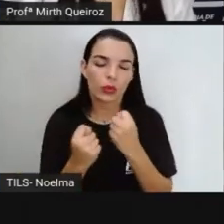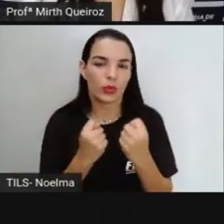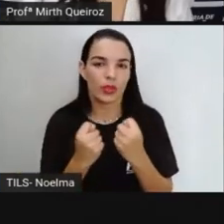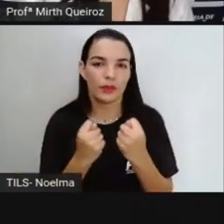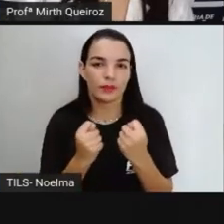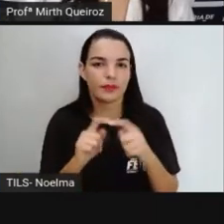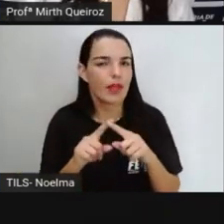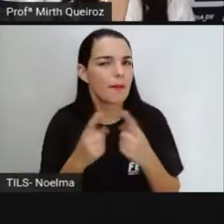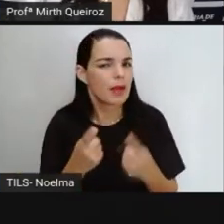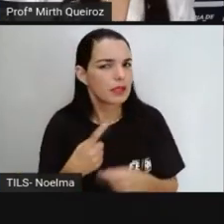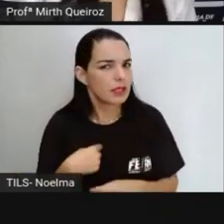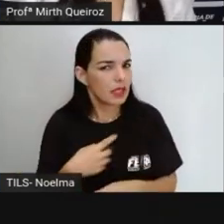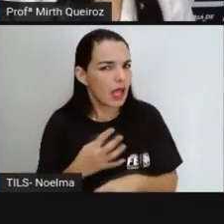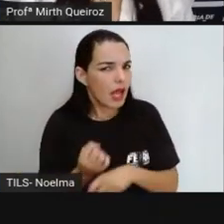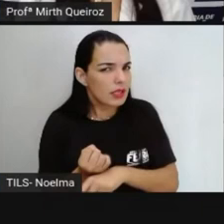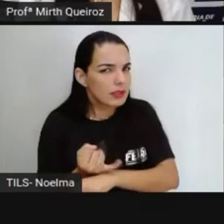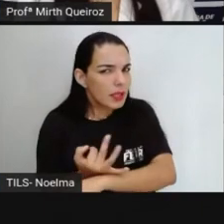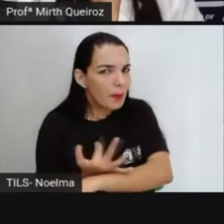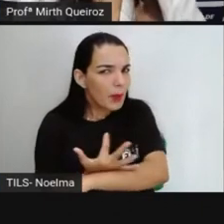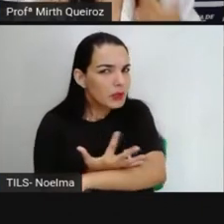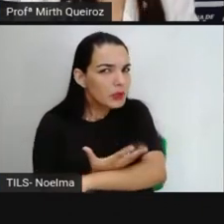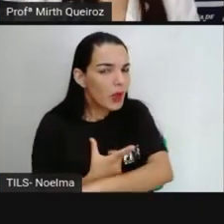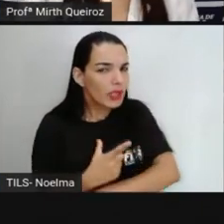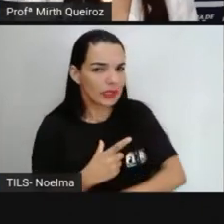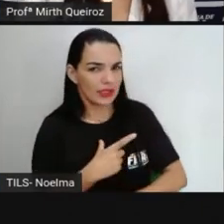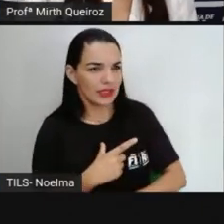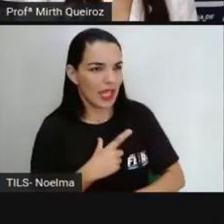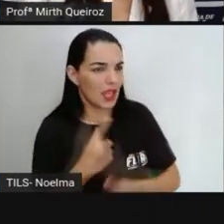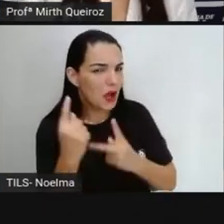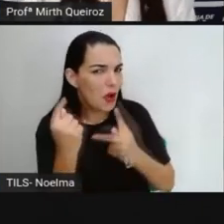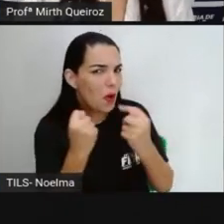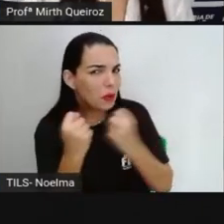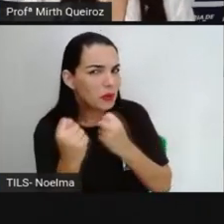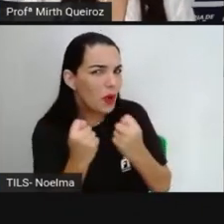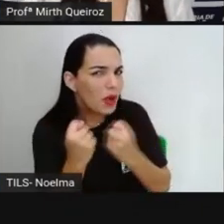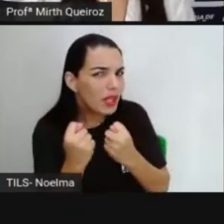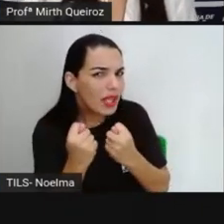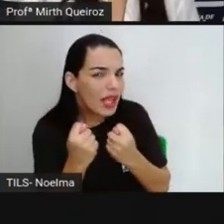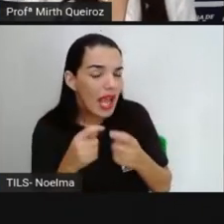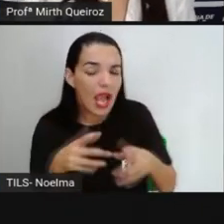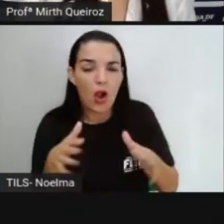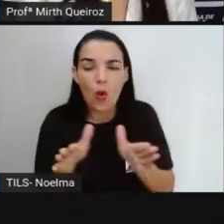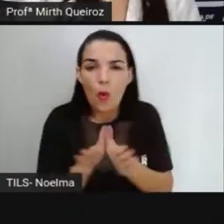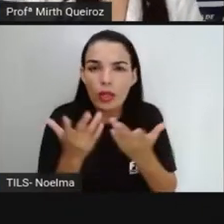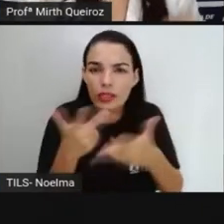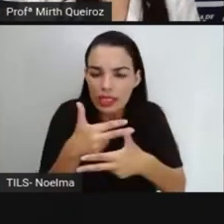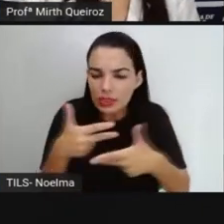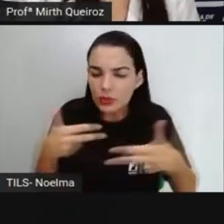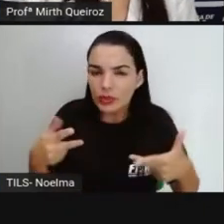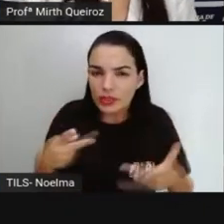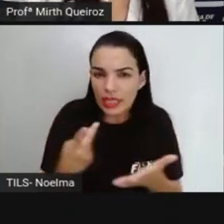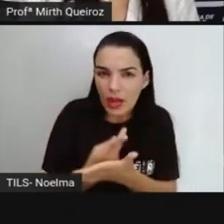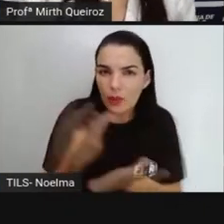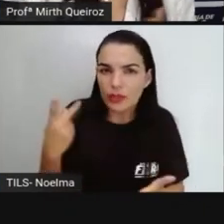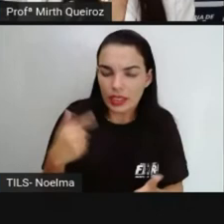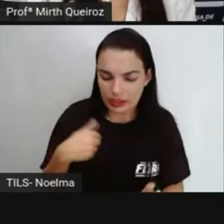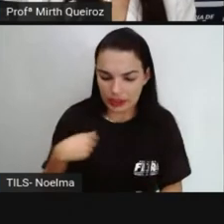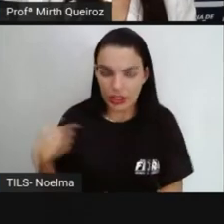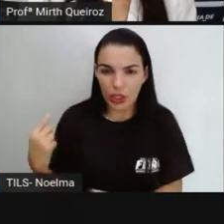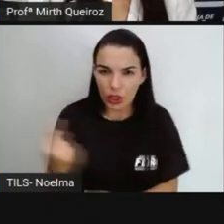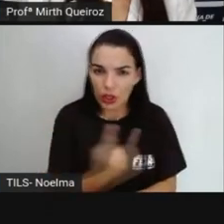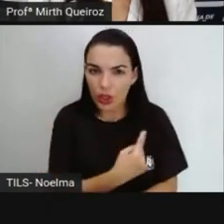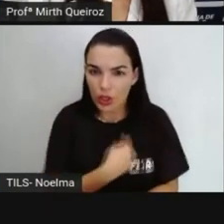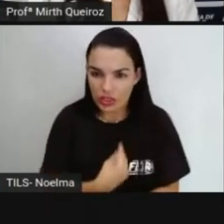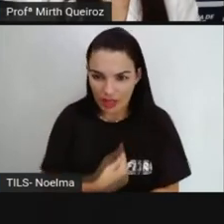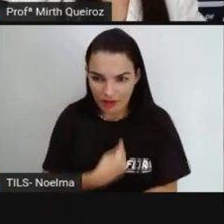Só que com as emoções Da gente Não é assim Com as situações Da nossa vida Também não é assim Tem coisas que estão dentro do controle Que é o que a gente coloca